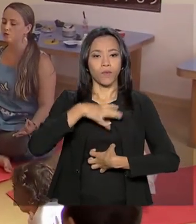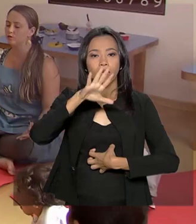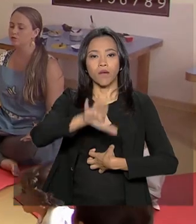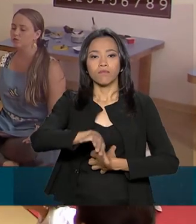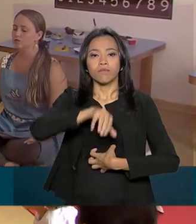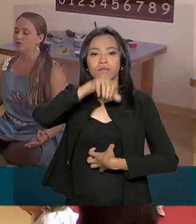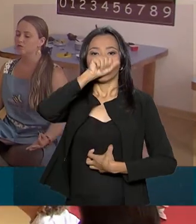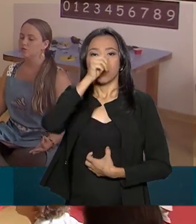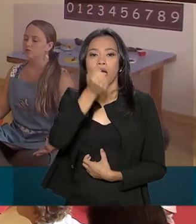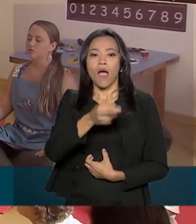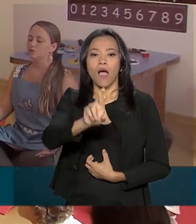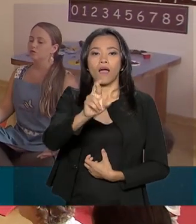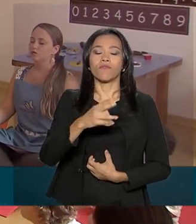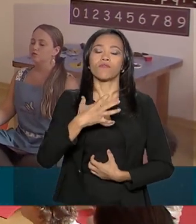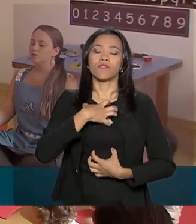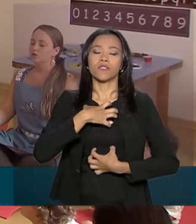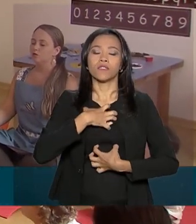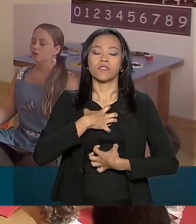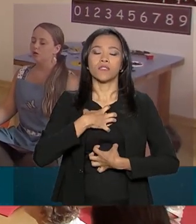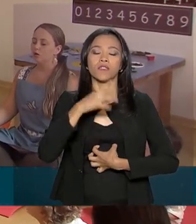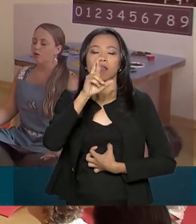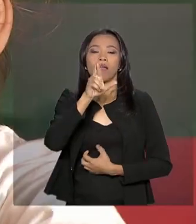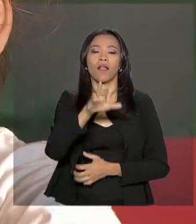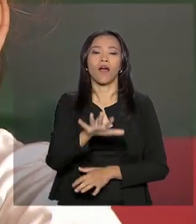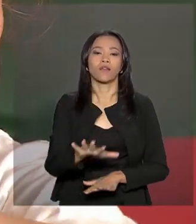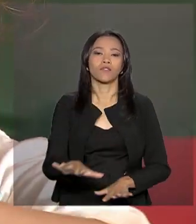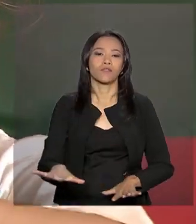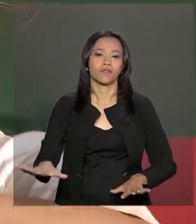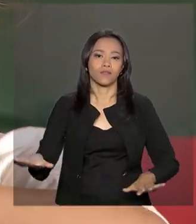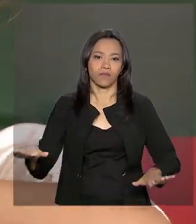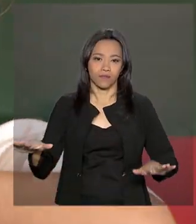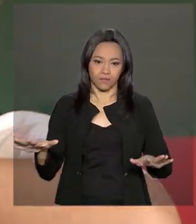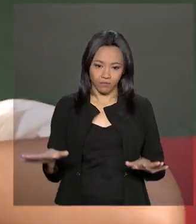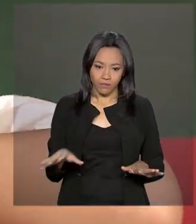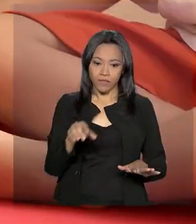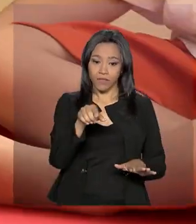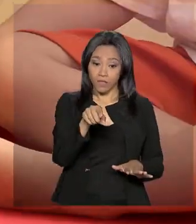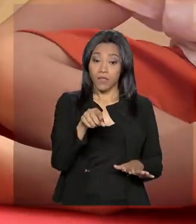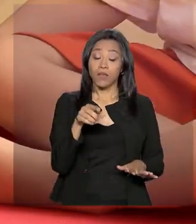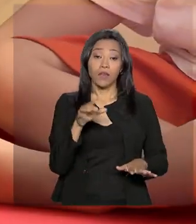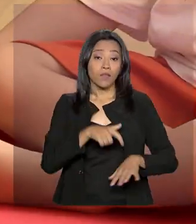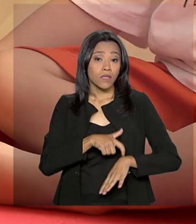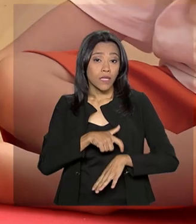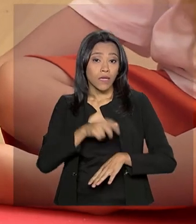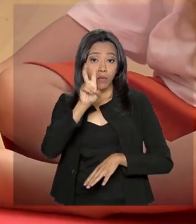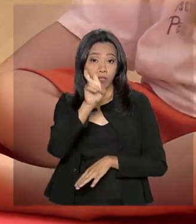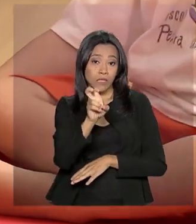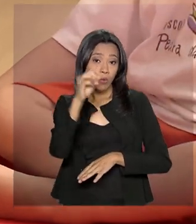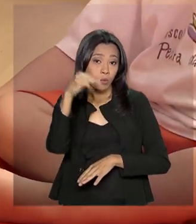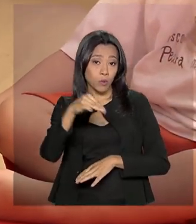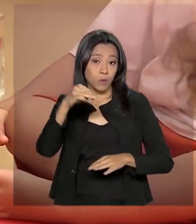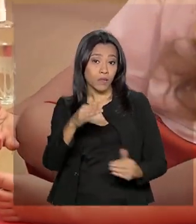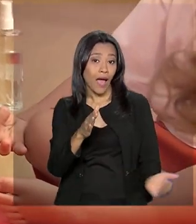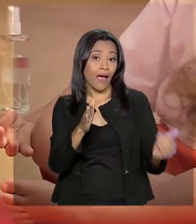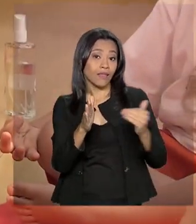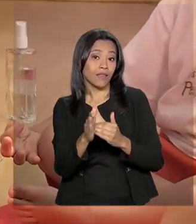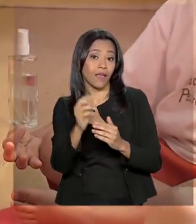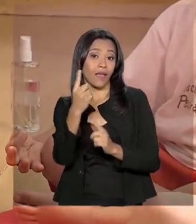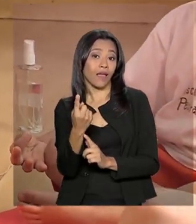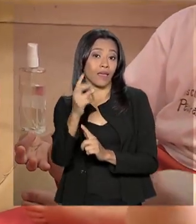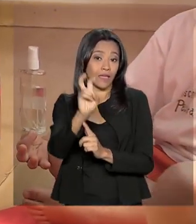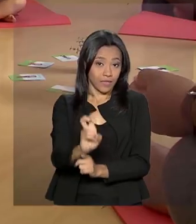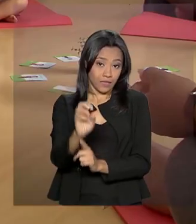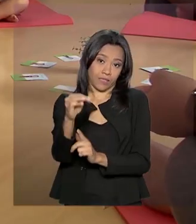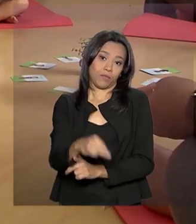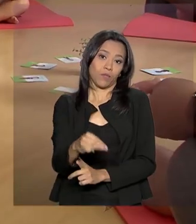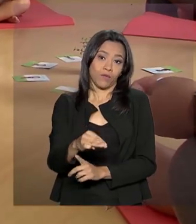ajudam a acalmar e melhorar a concentração. A tarefa pode levar 5 minutos ou 15. Depende do ritmo